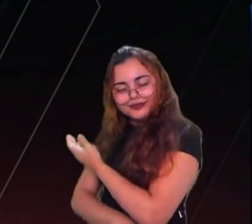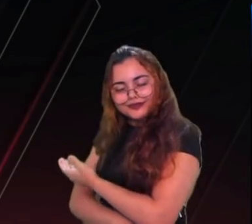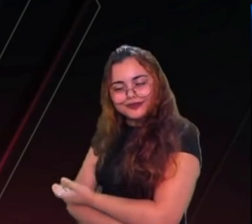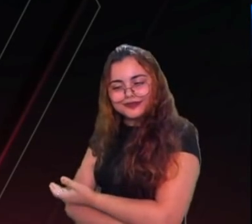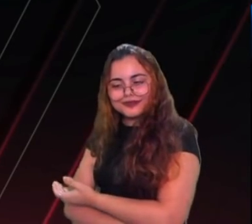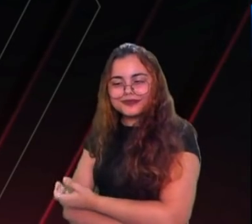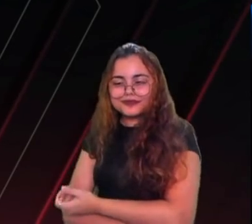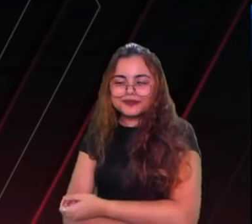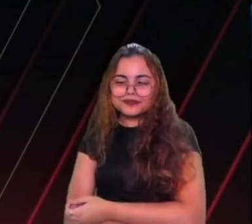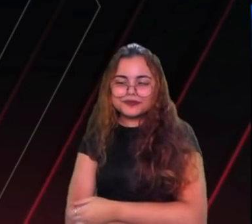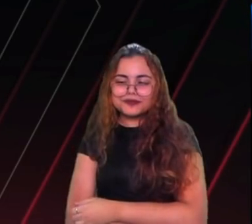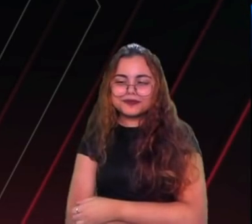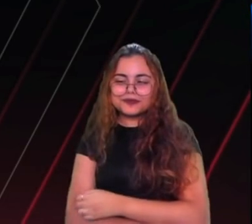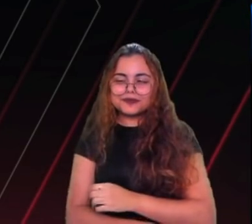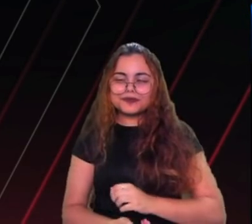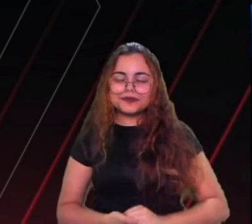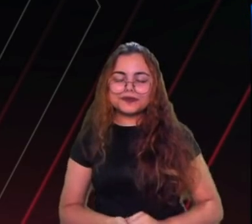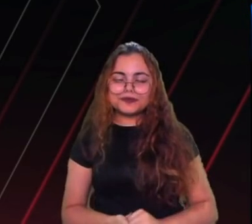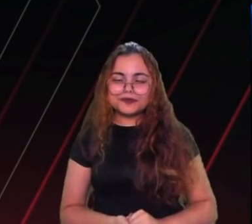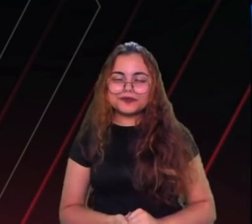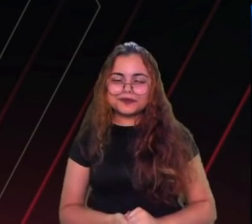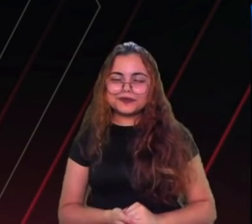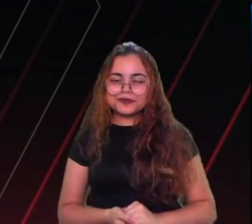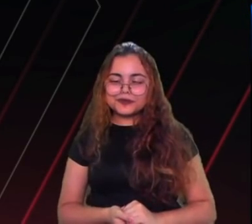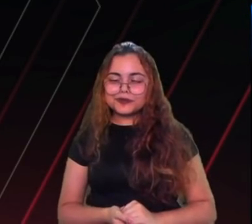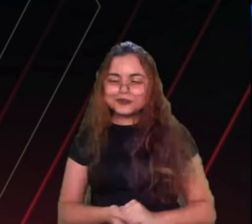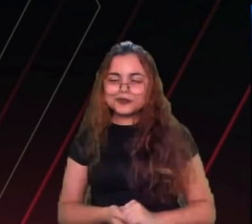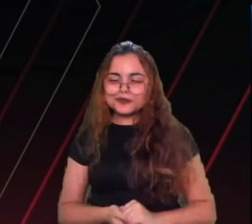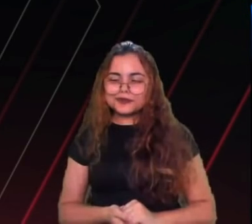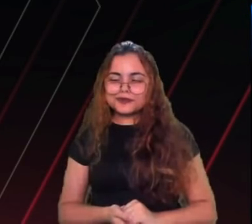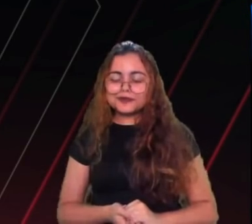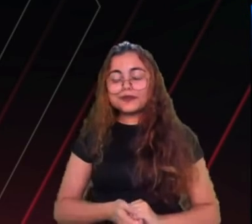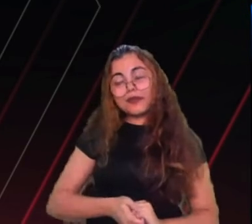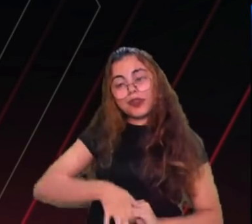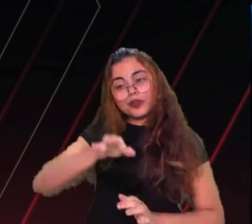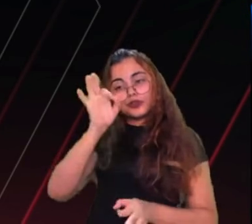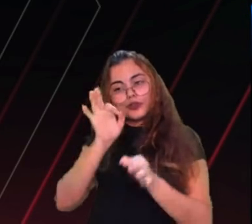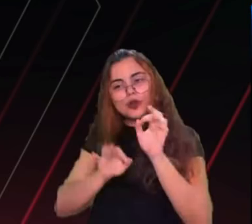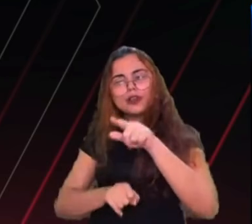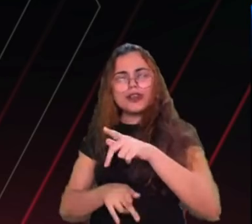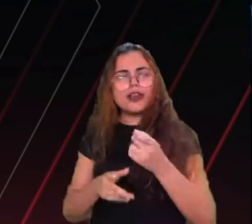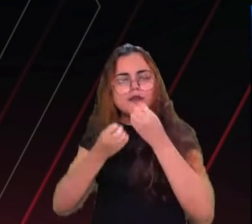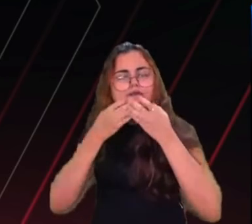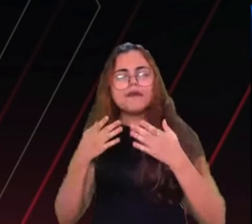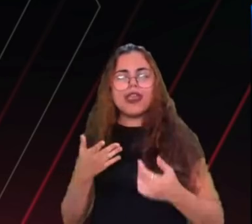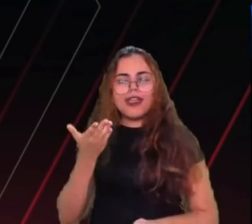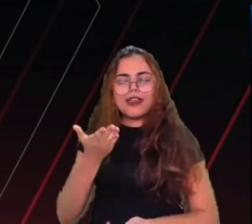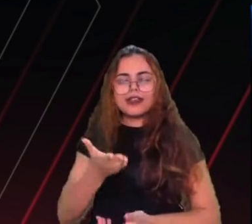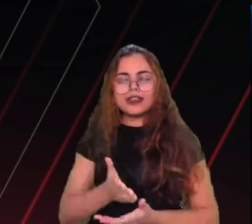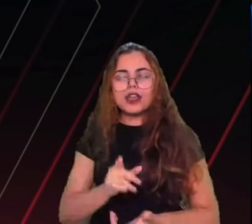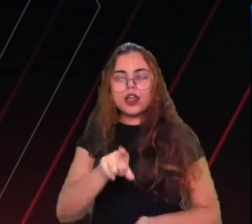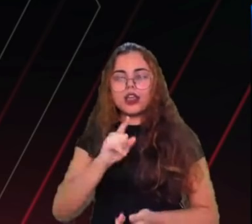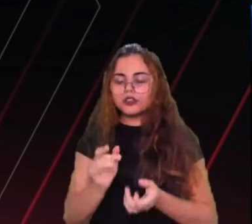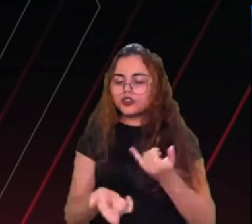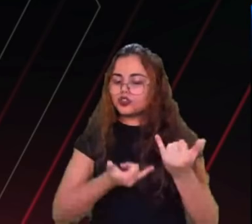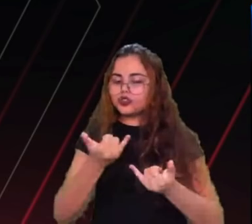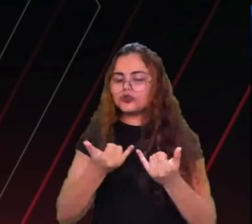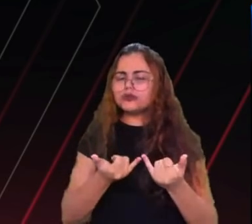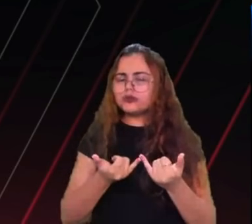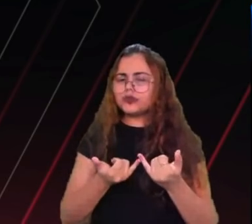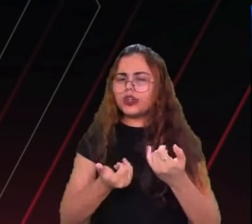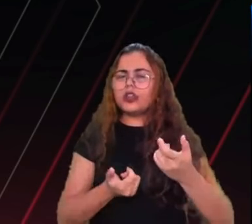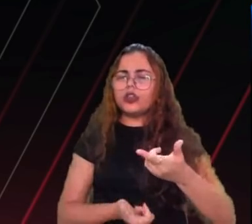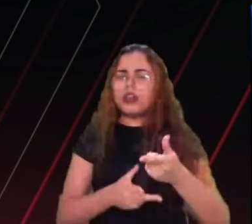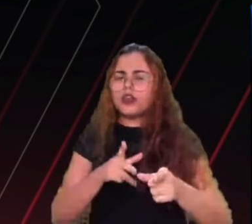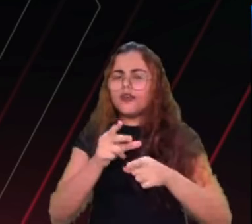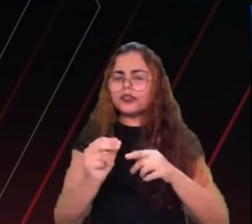justíssimo né Maylin justo, justo mandou muito bem de ganhar os dois jogos ele ganhou acho que MVP nos dois não, ontem foi o Envy